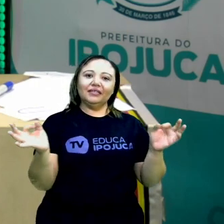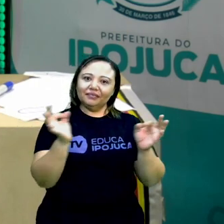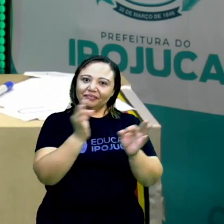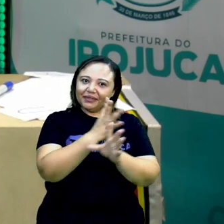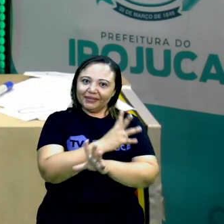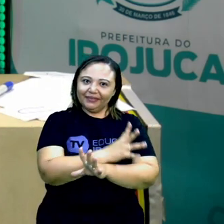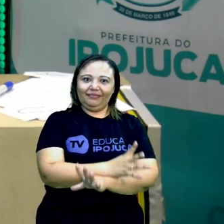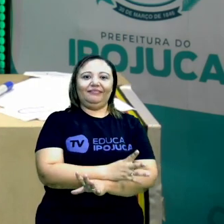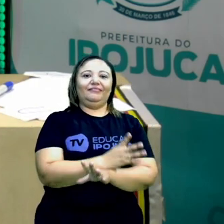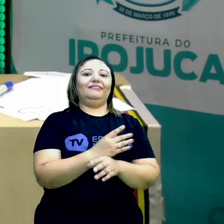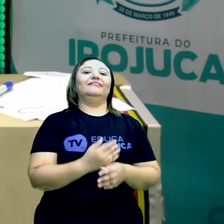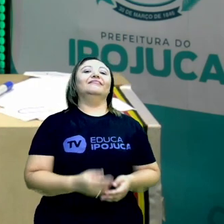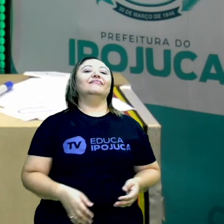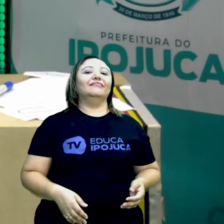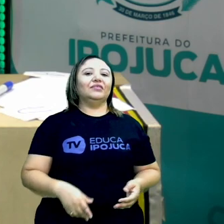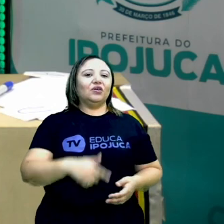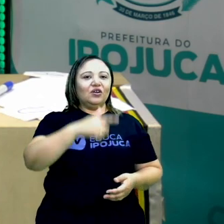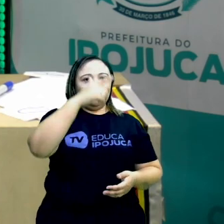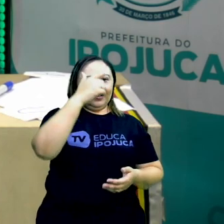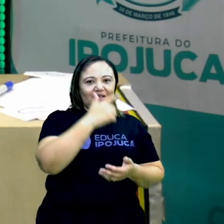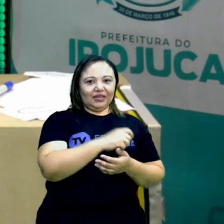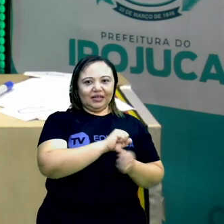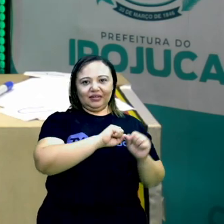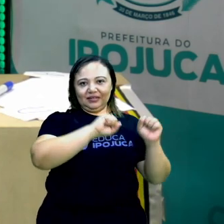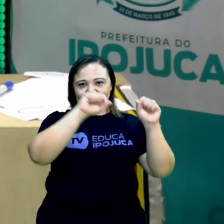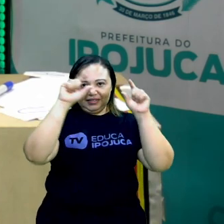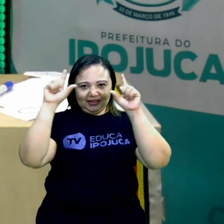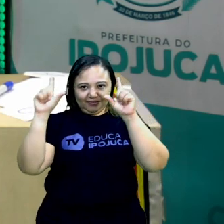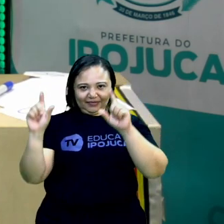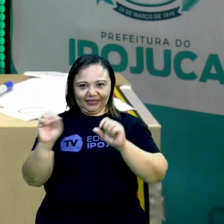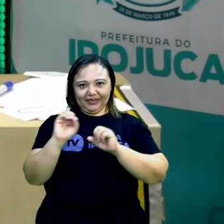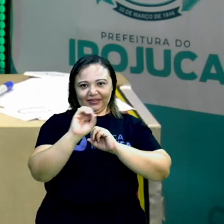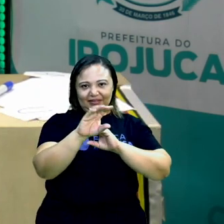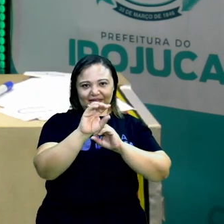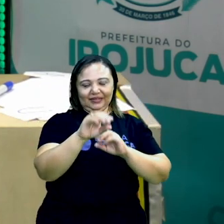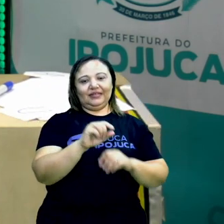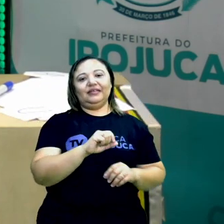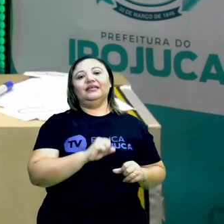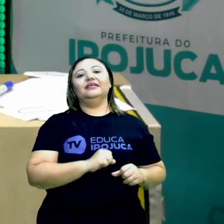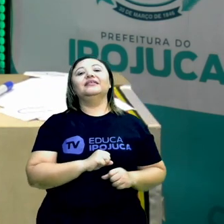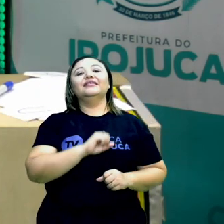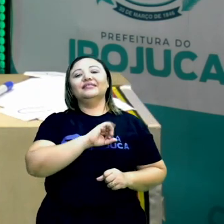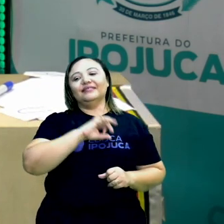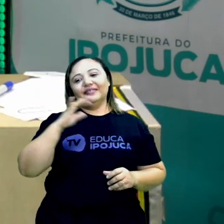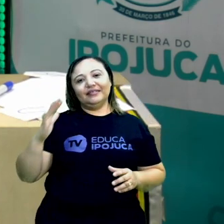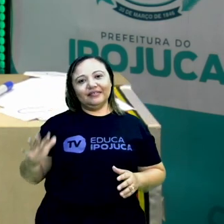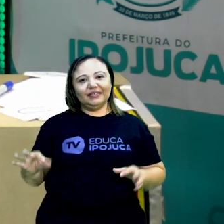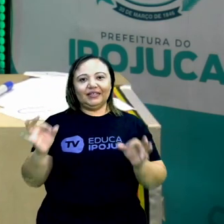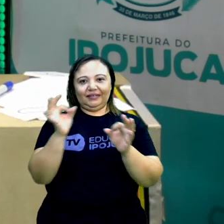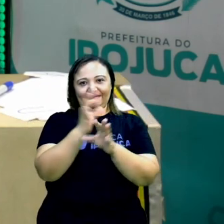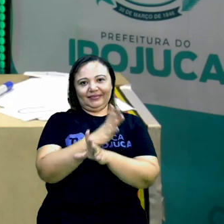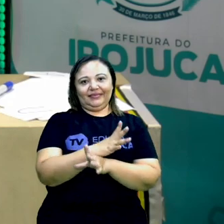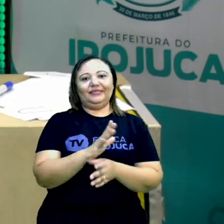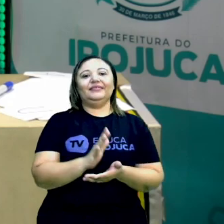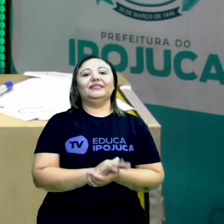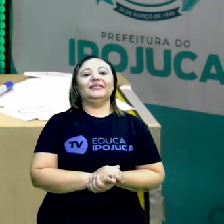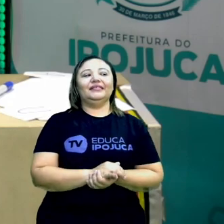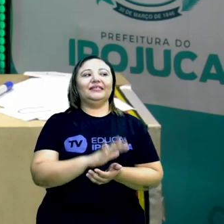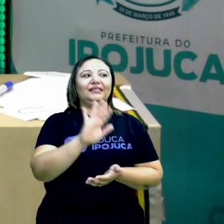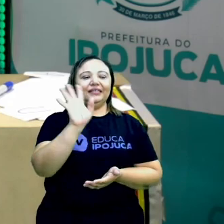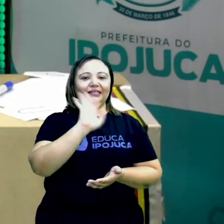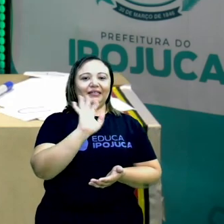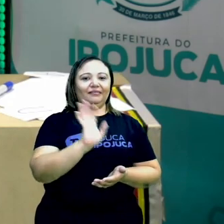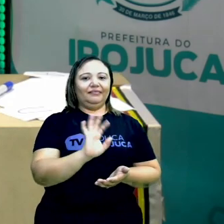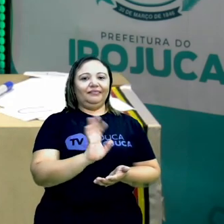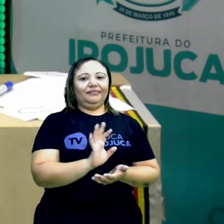nas próximas aulas, na TV Educa e Pojuca, no mesmo canal, tá certo? Beijos da tia